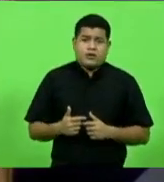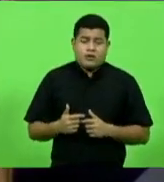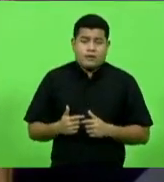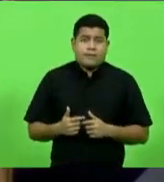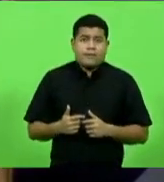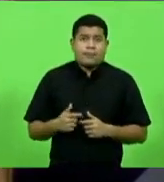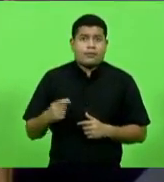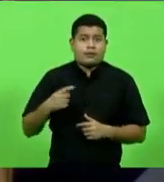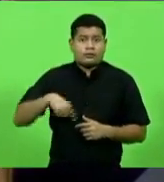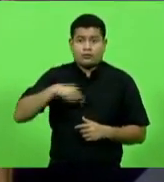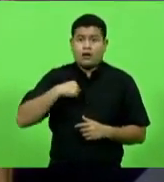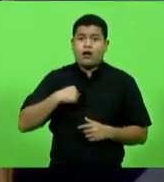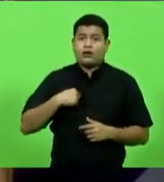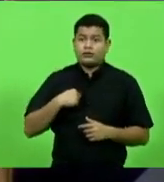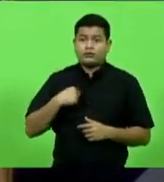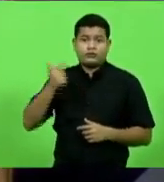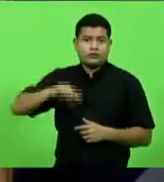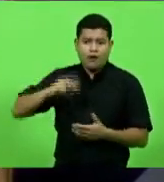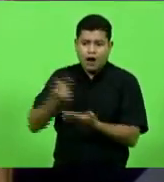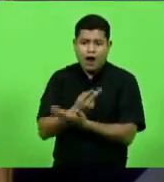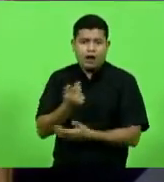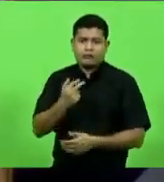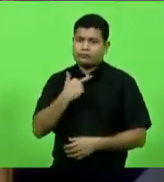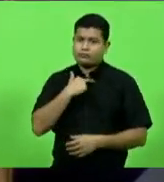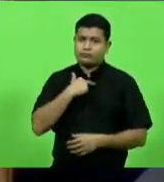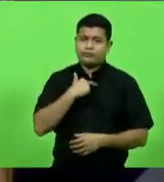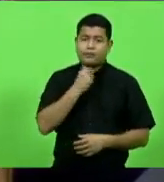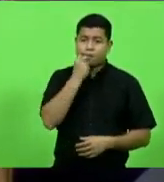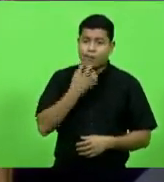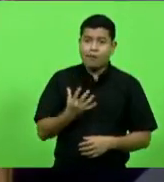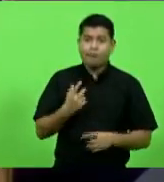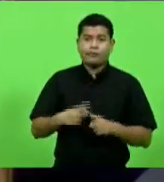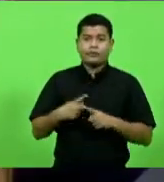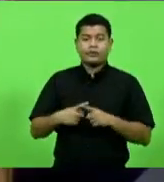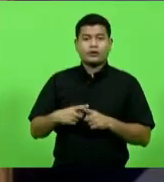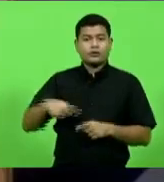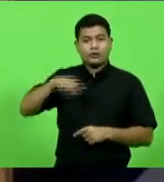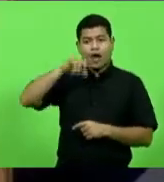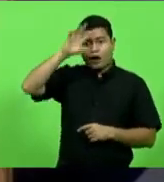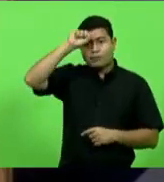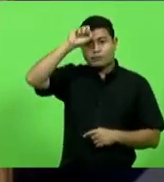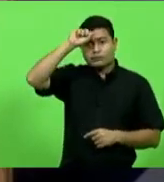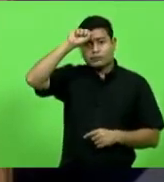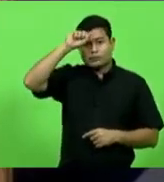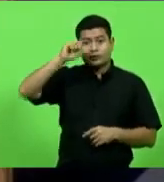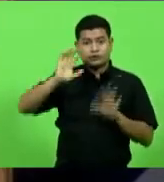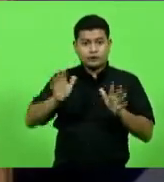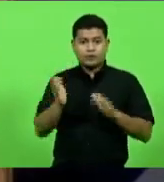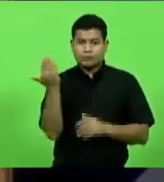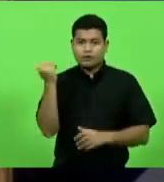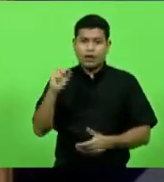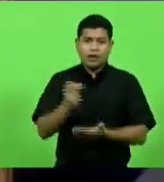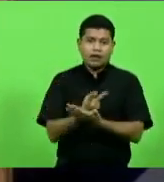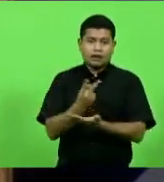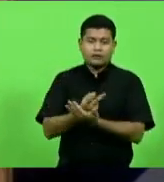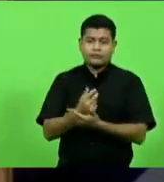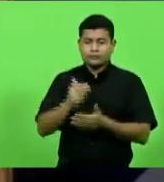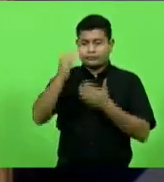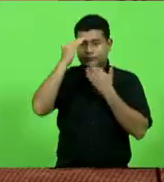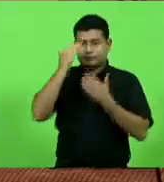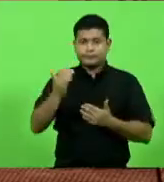não repetir o erro é muito bom, principalmente quando a gente aprende com o erro que a gente cometeu. Muito obrigado.